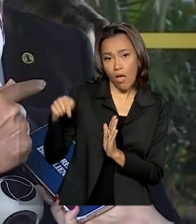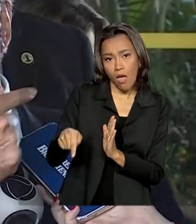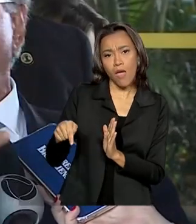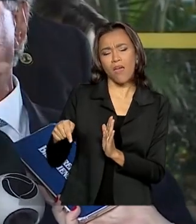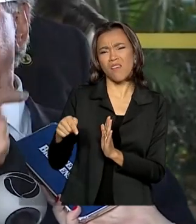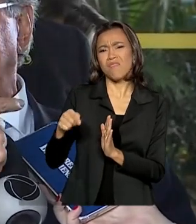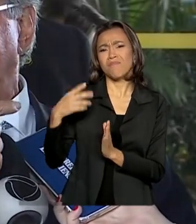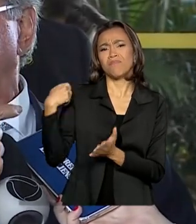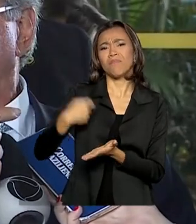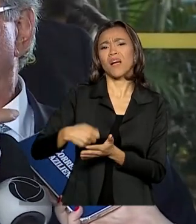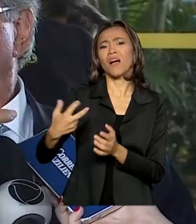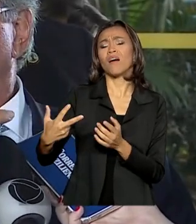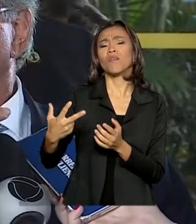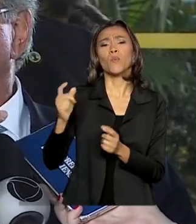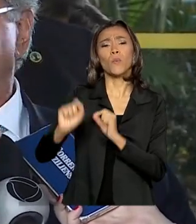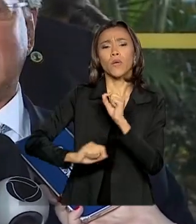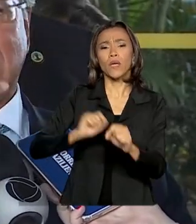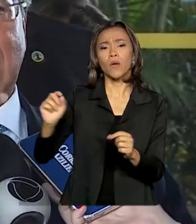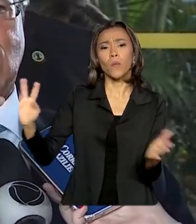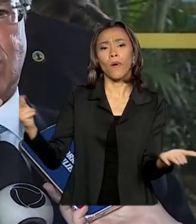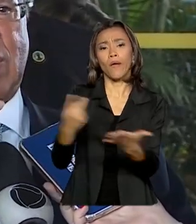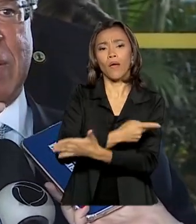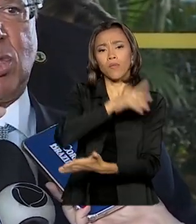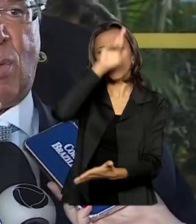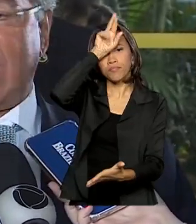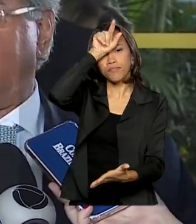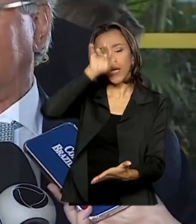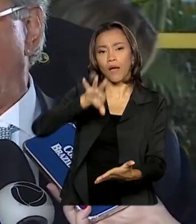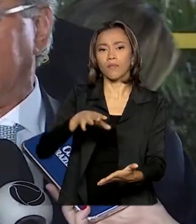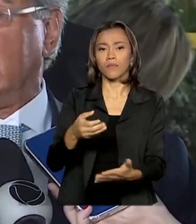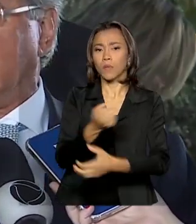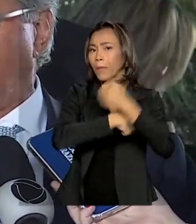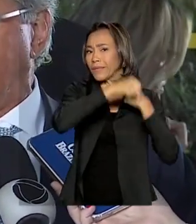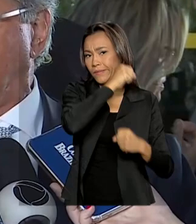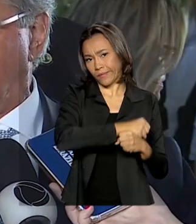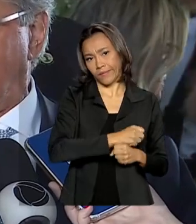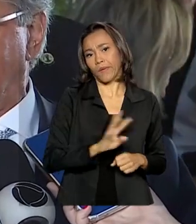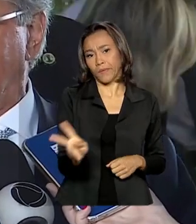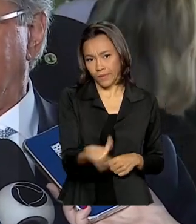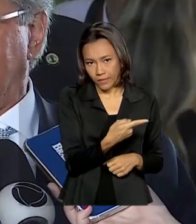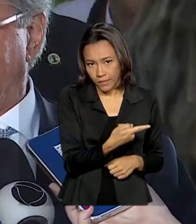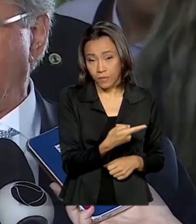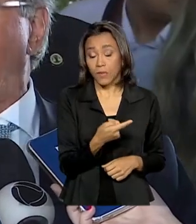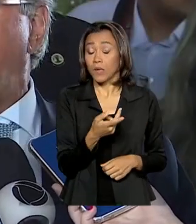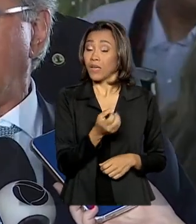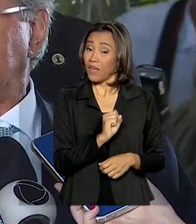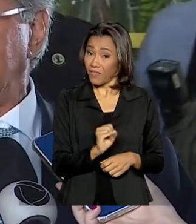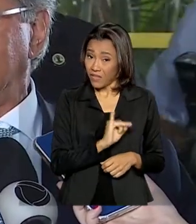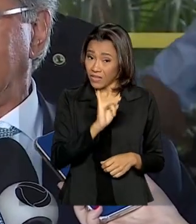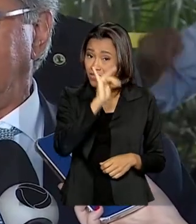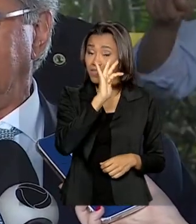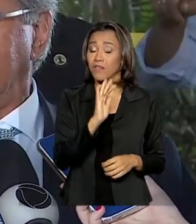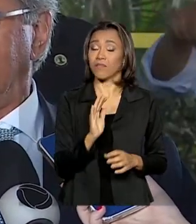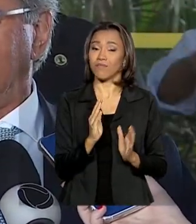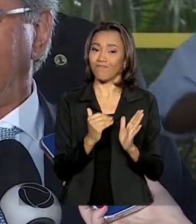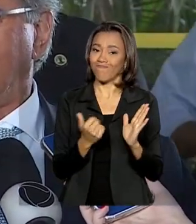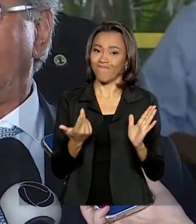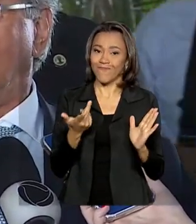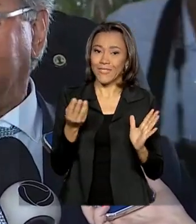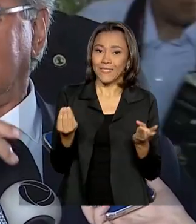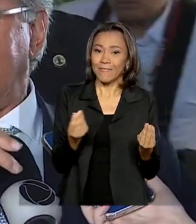erro que foi cometido no ano passado. No ano passado, justamente como a inflação ainda não fechou, ela veio um pouco acima também,